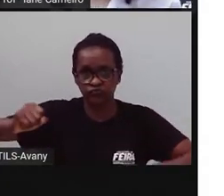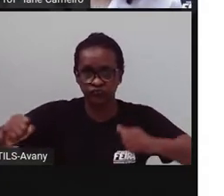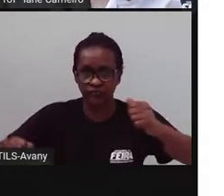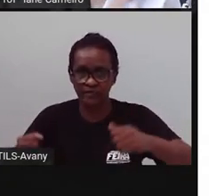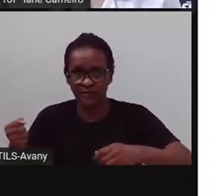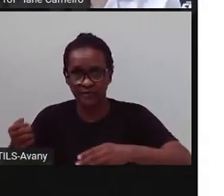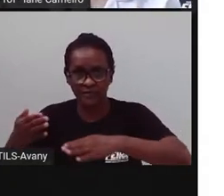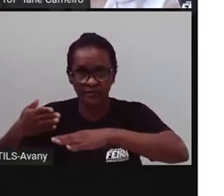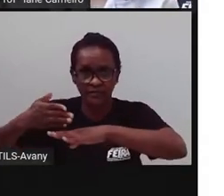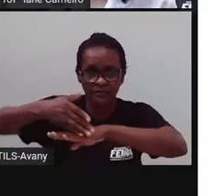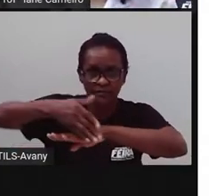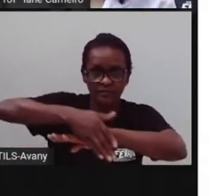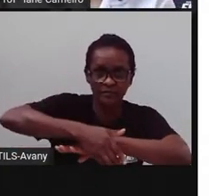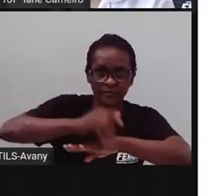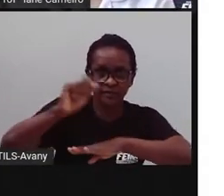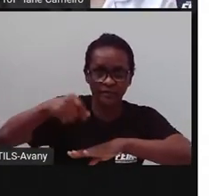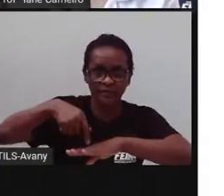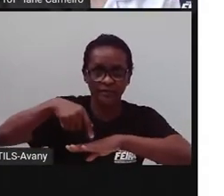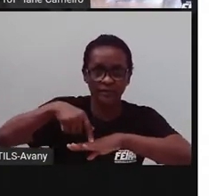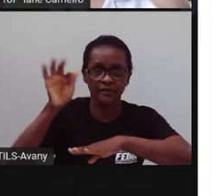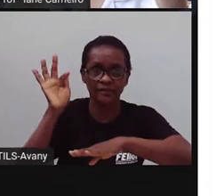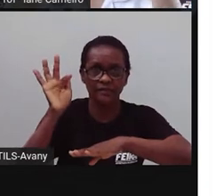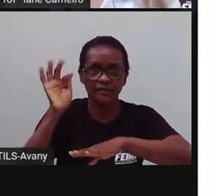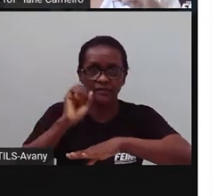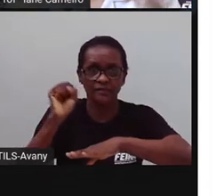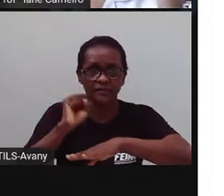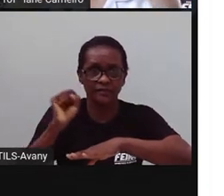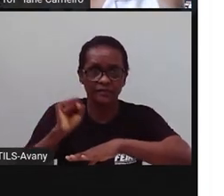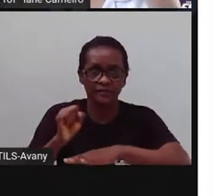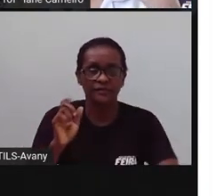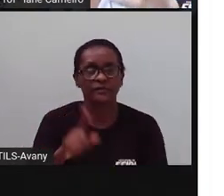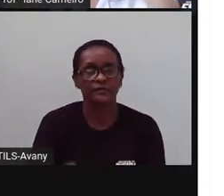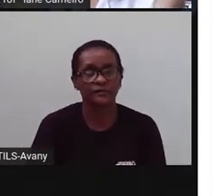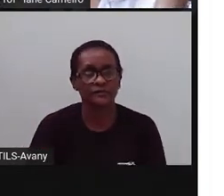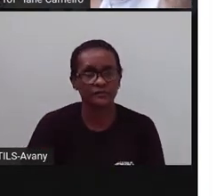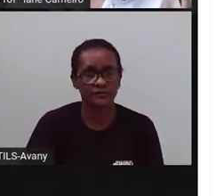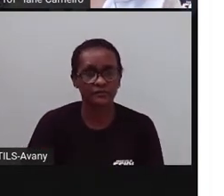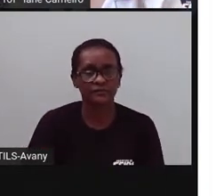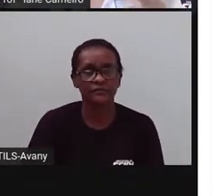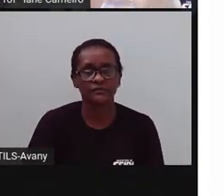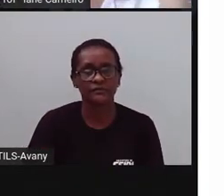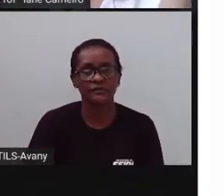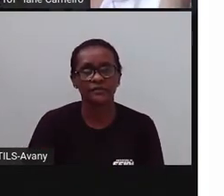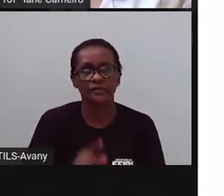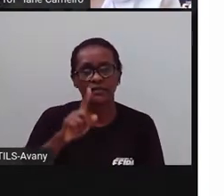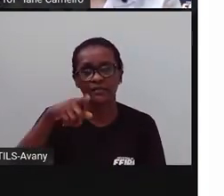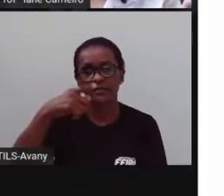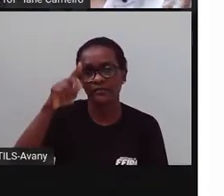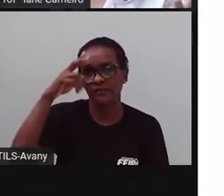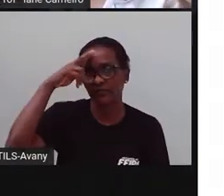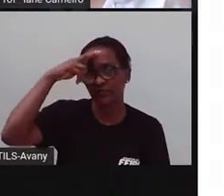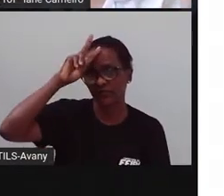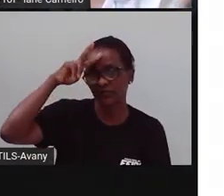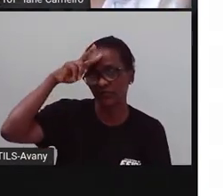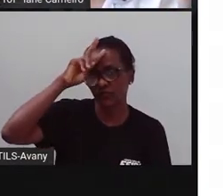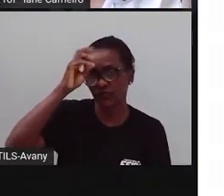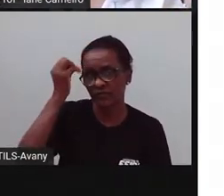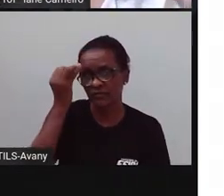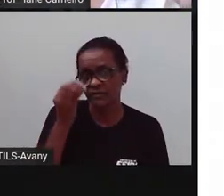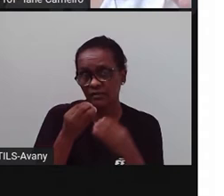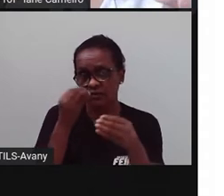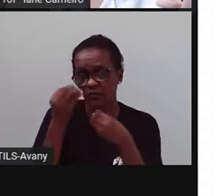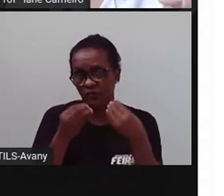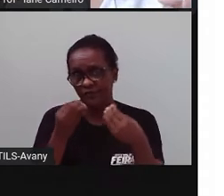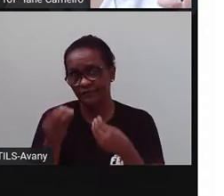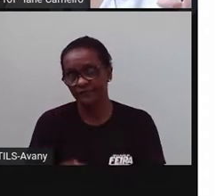eles precisam passar por Feira de Santana, né? E também isso a gente vai ver depois no histórico do surgimento de Feira de Santana, por quê,